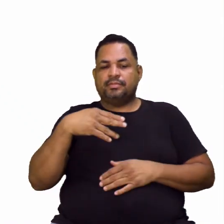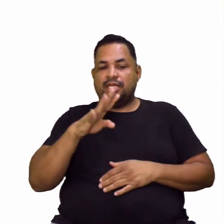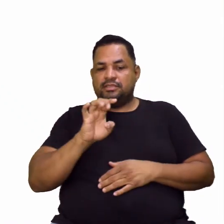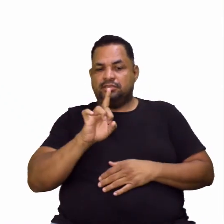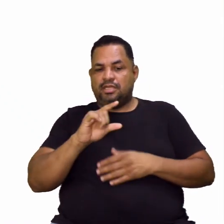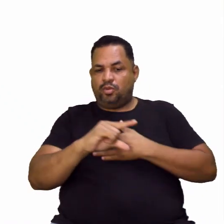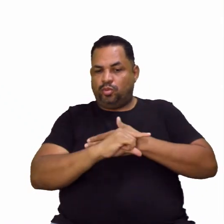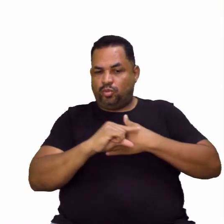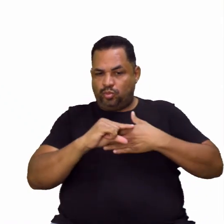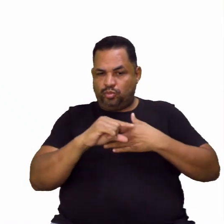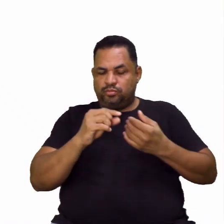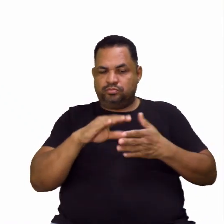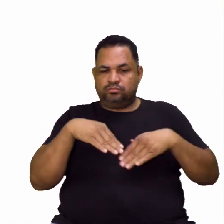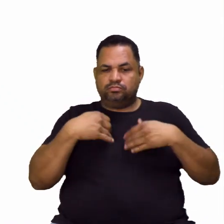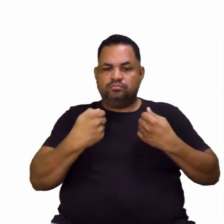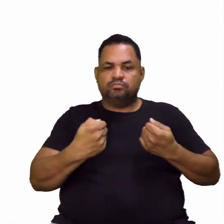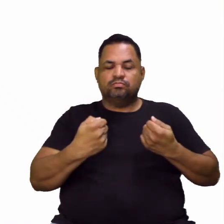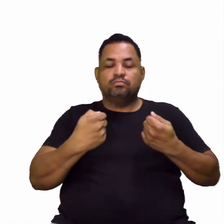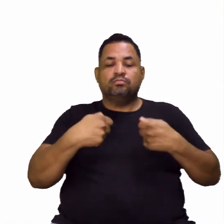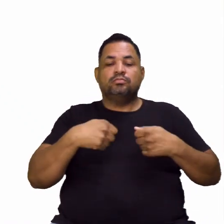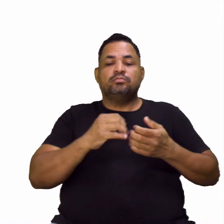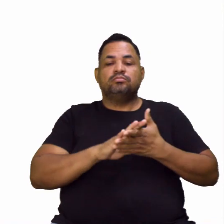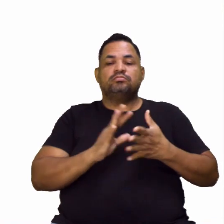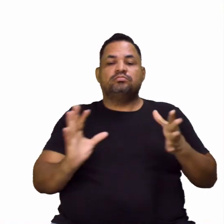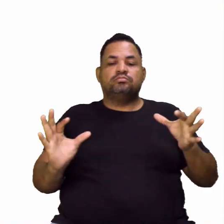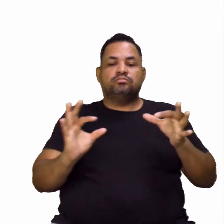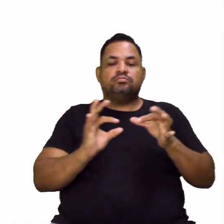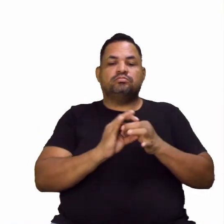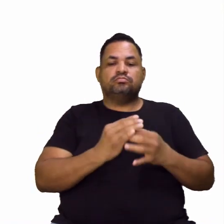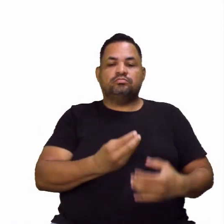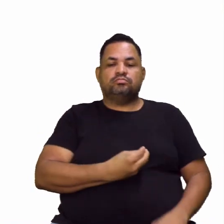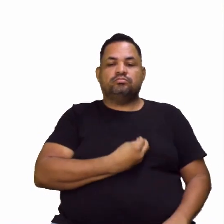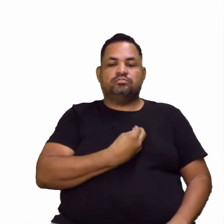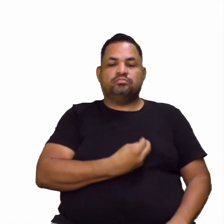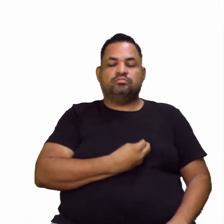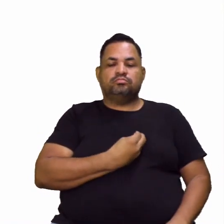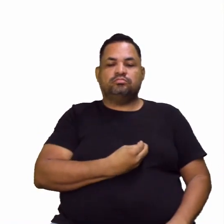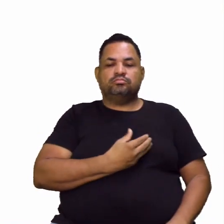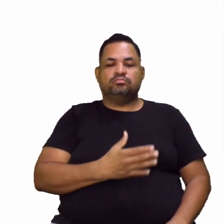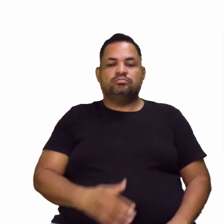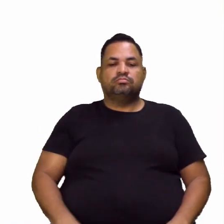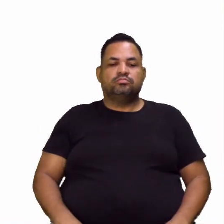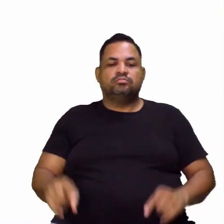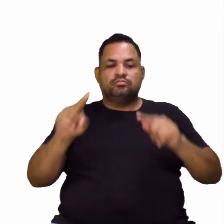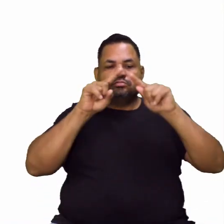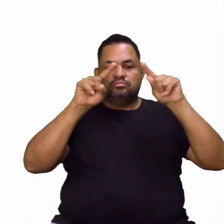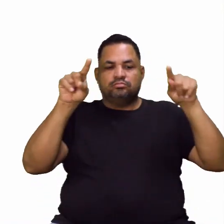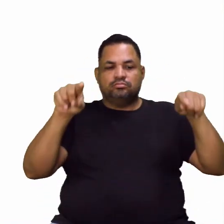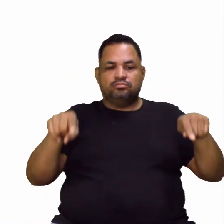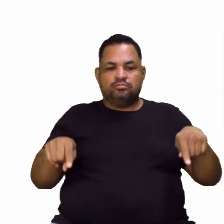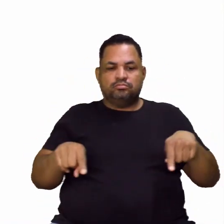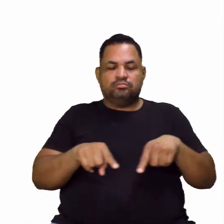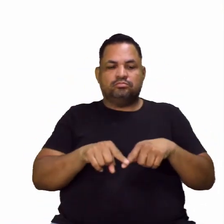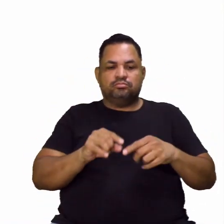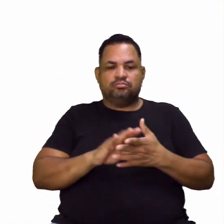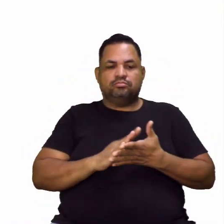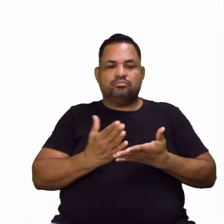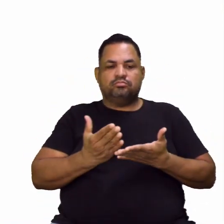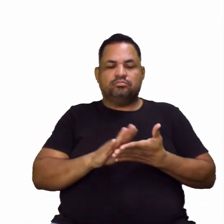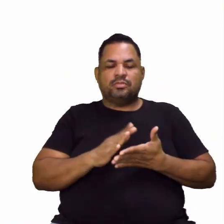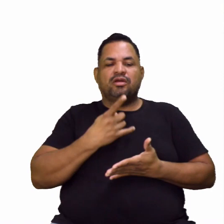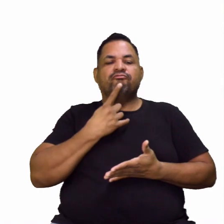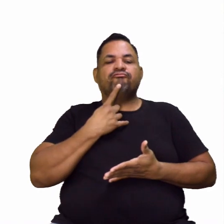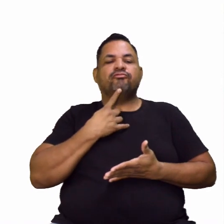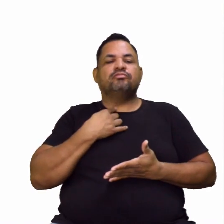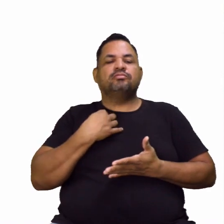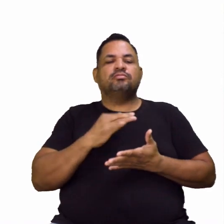Tarsila, podíamos associar sua presença na tela ao desejo